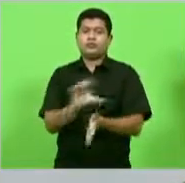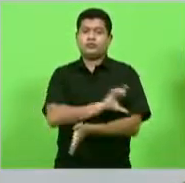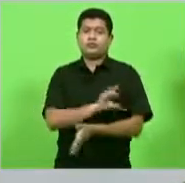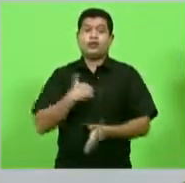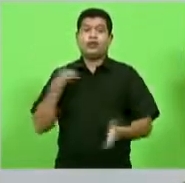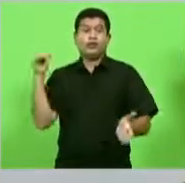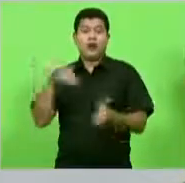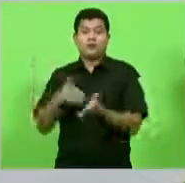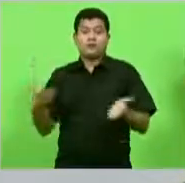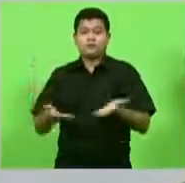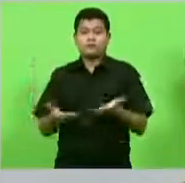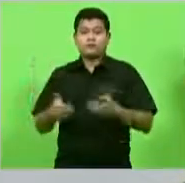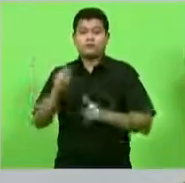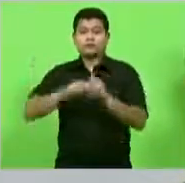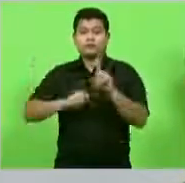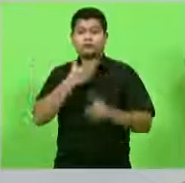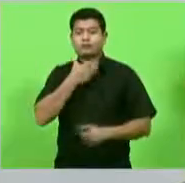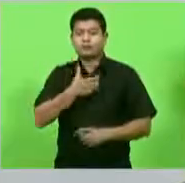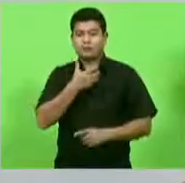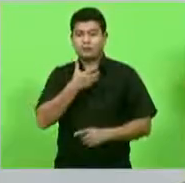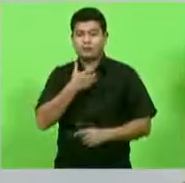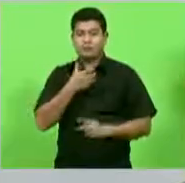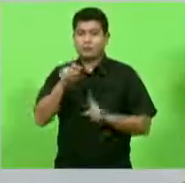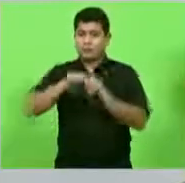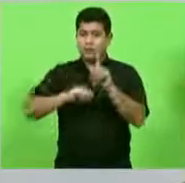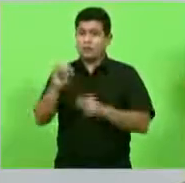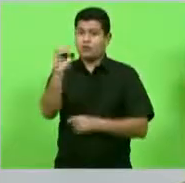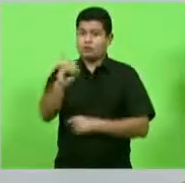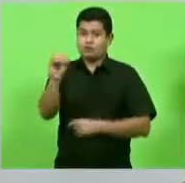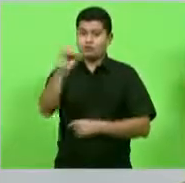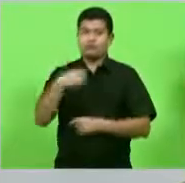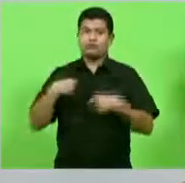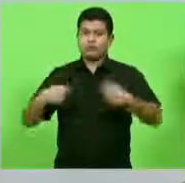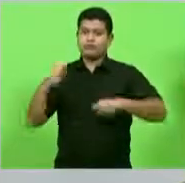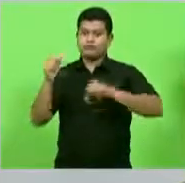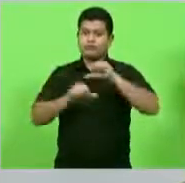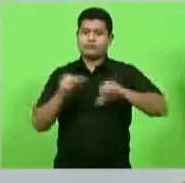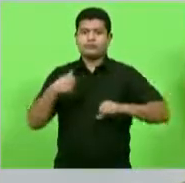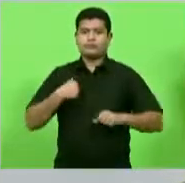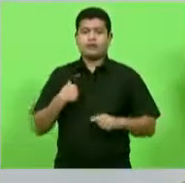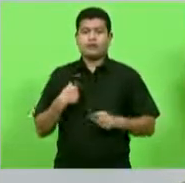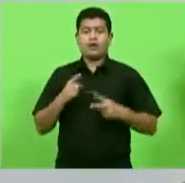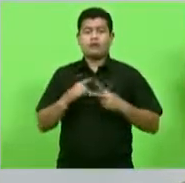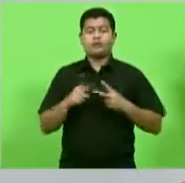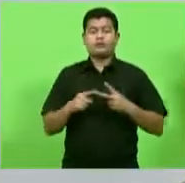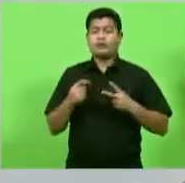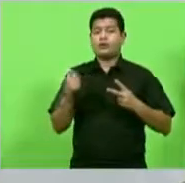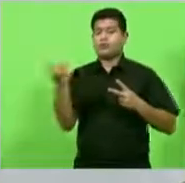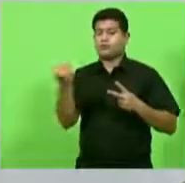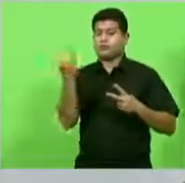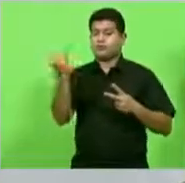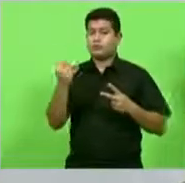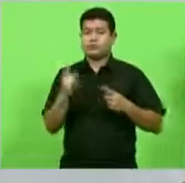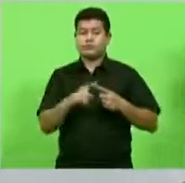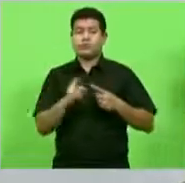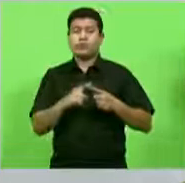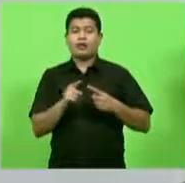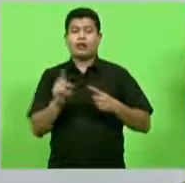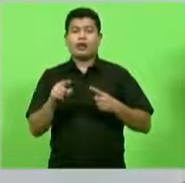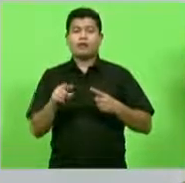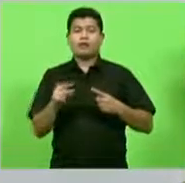precisa ser alterada então tem dois pontos interessantes antigamente as eleições eram de 90 dias